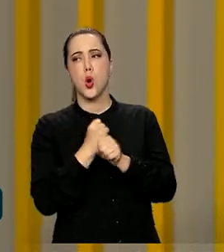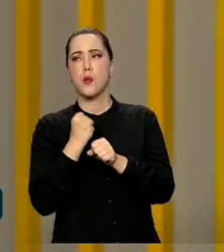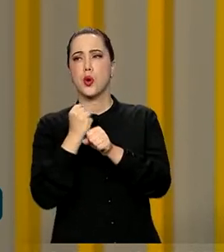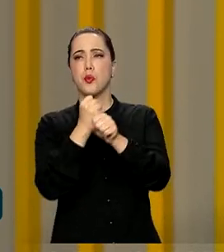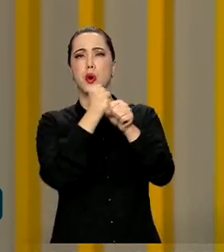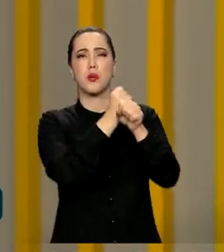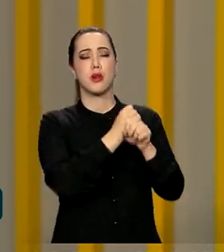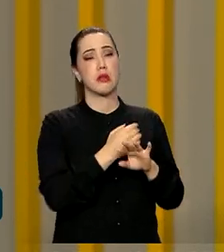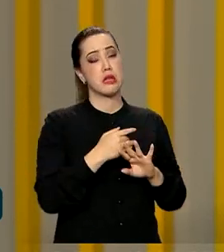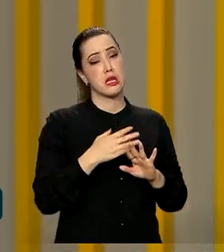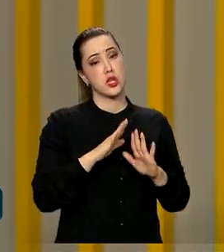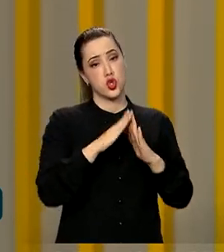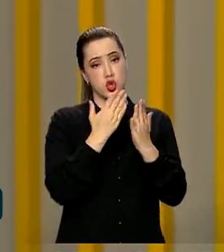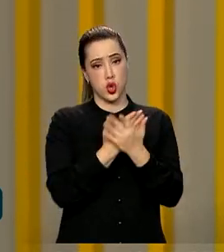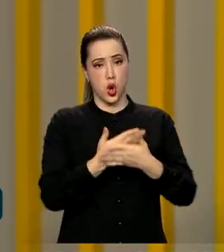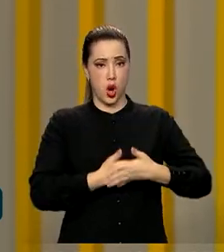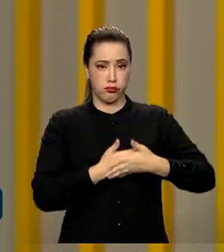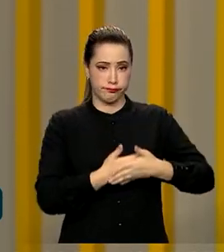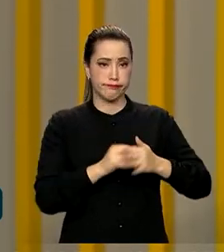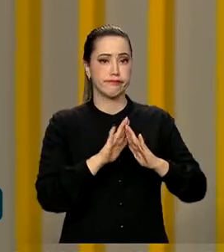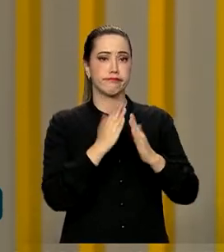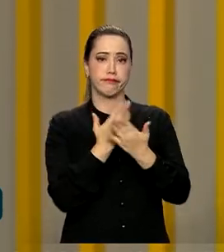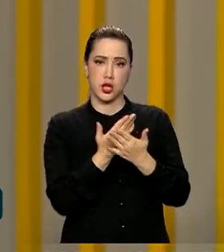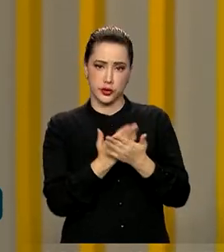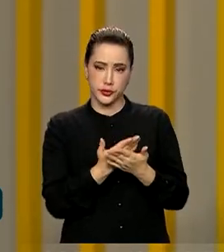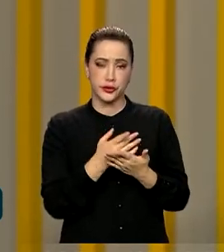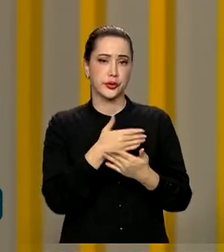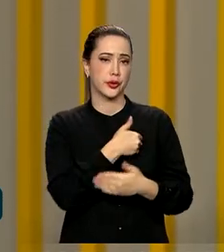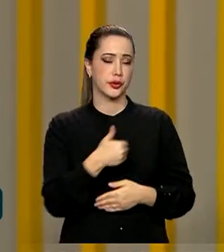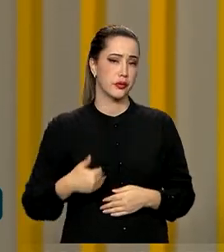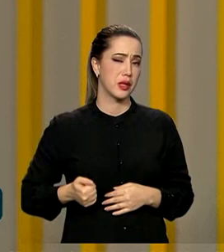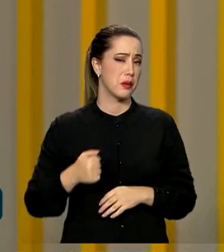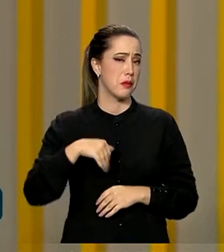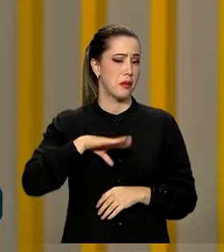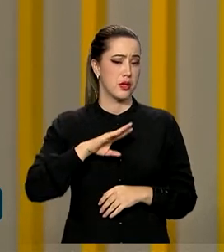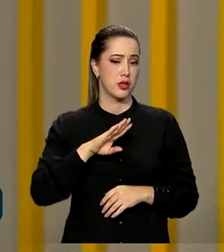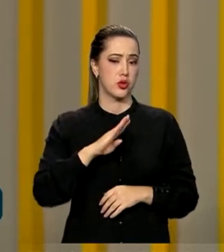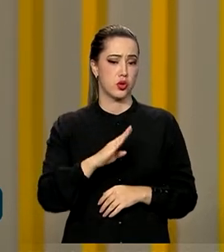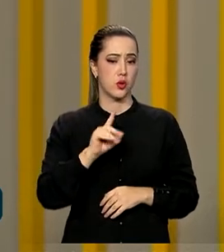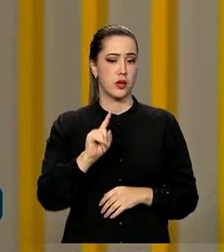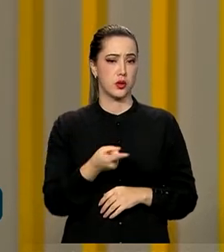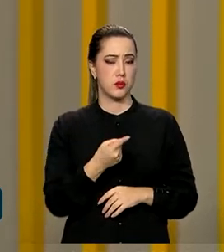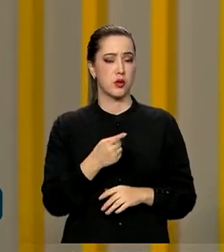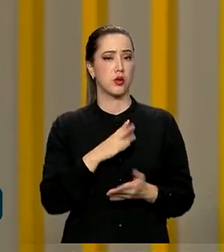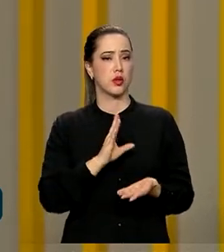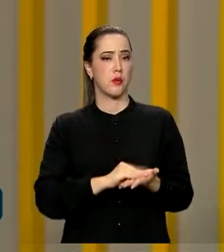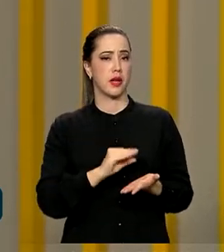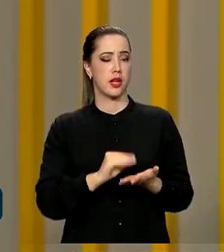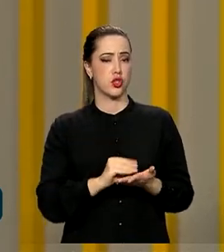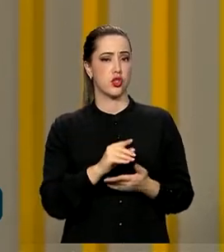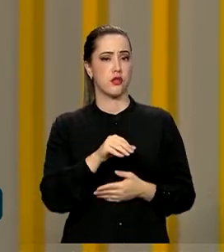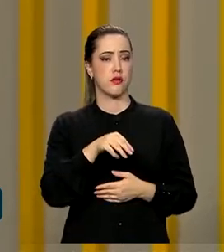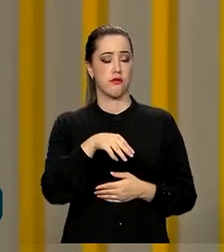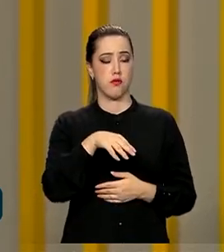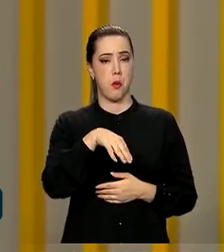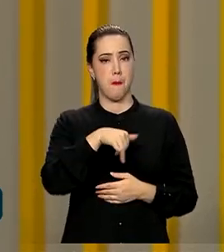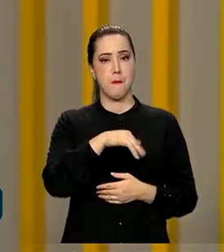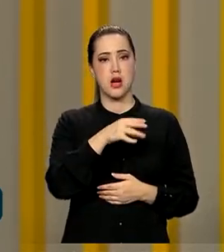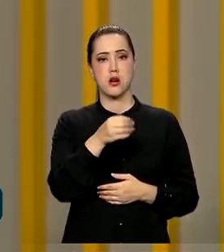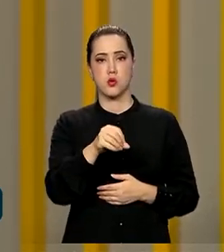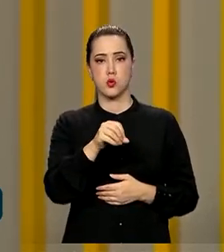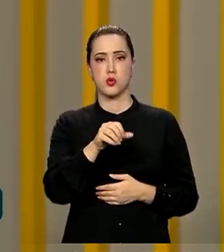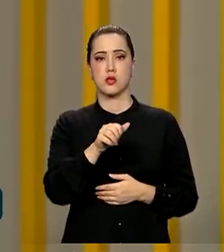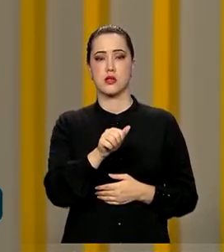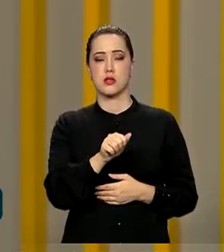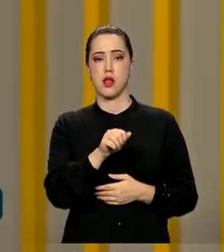escolas, temos mais de 4 mil. Então, o governo criou um aplicativo chamado Mãos à Obra, e esse aplicativo, o prefeito, a